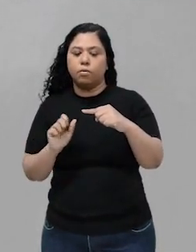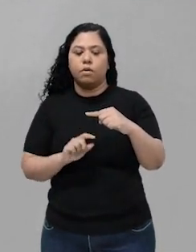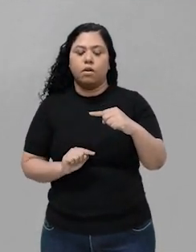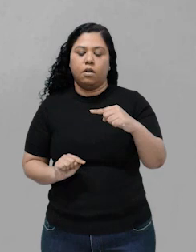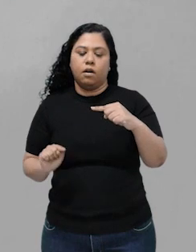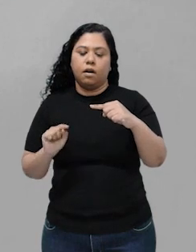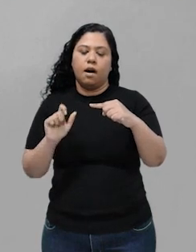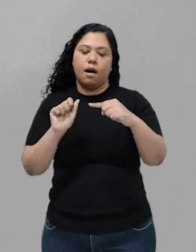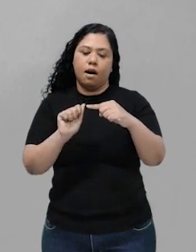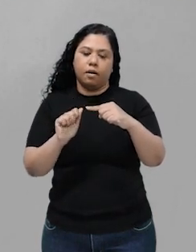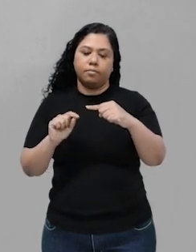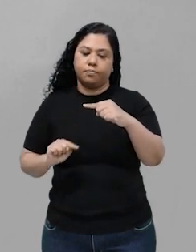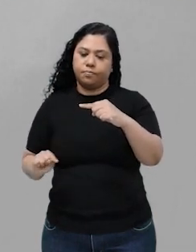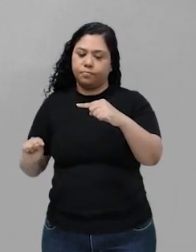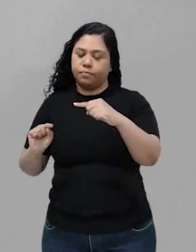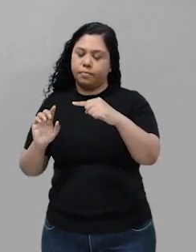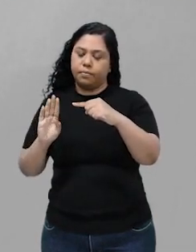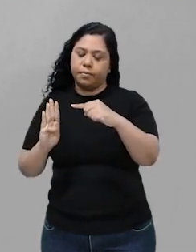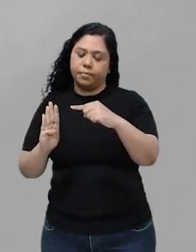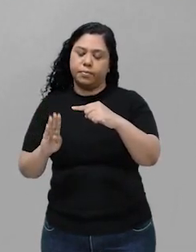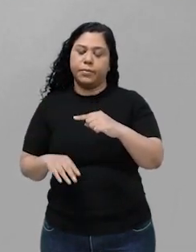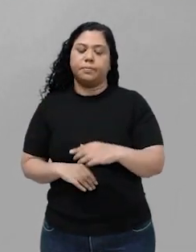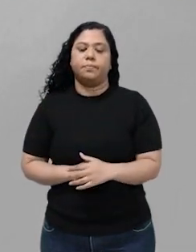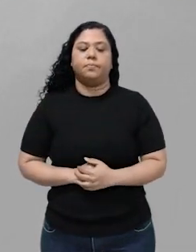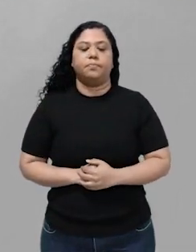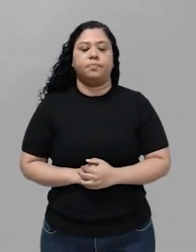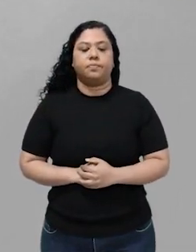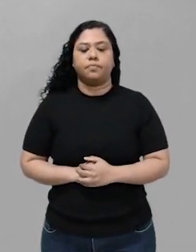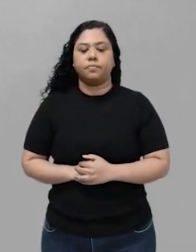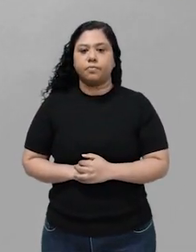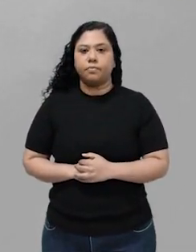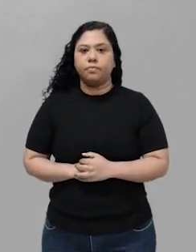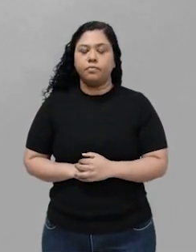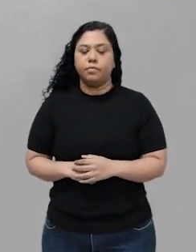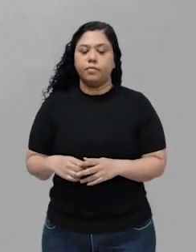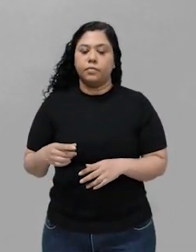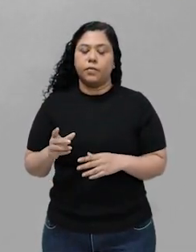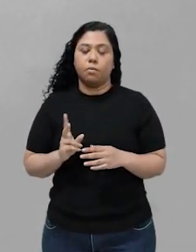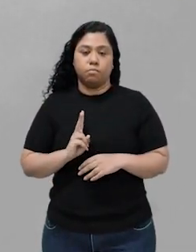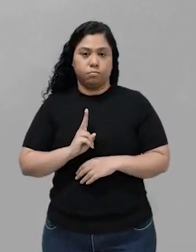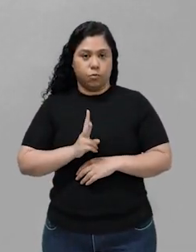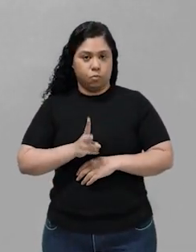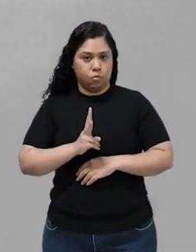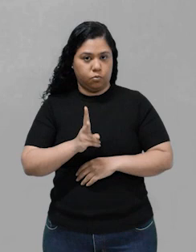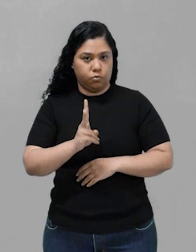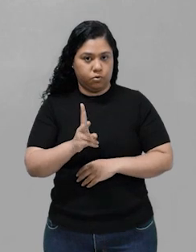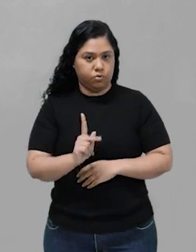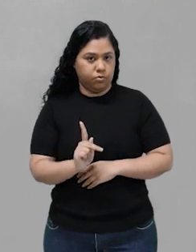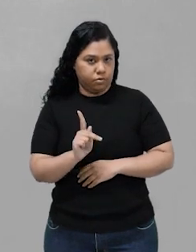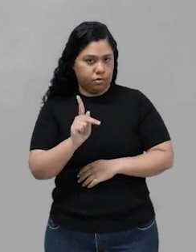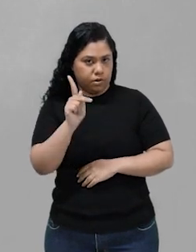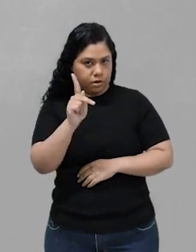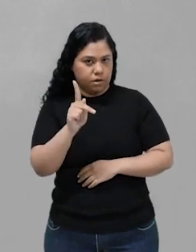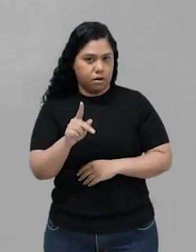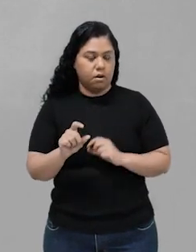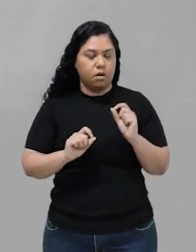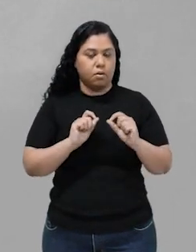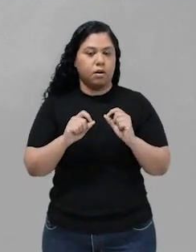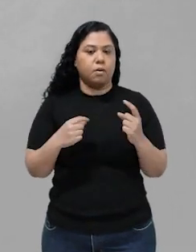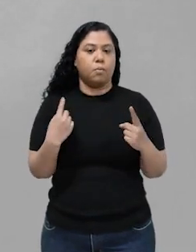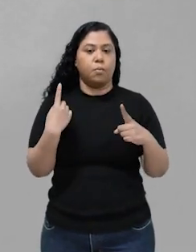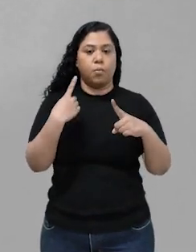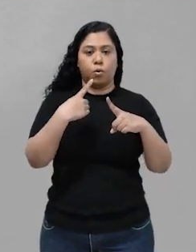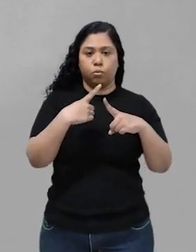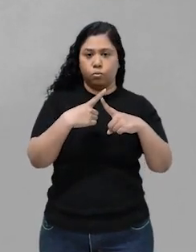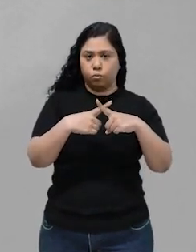respectivos coeficientes, certo? Então, a constante de equilíbrio é o produto dos produtos